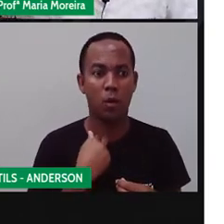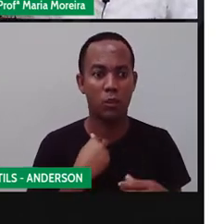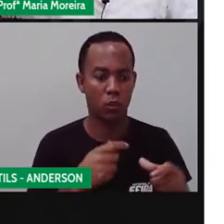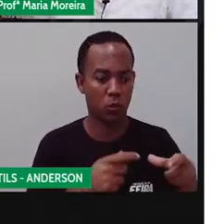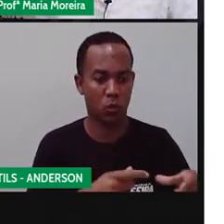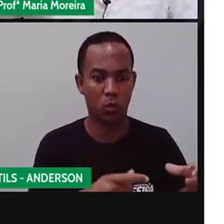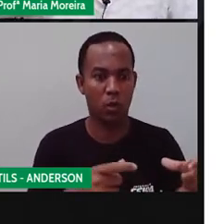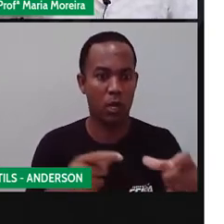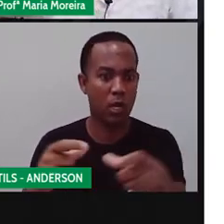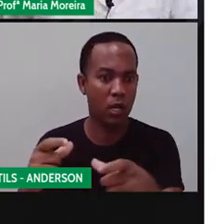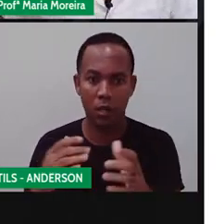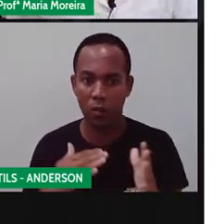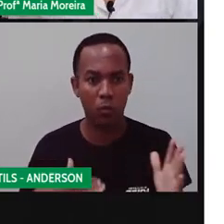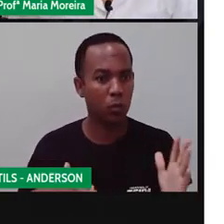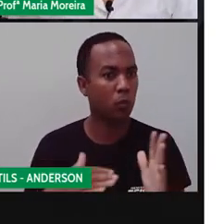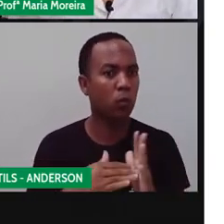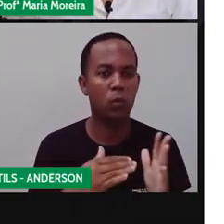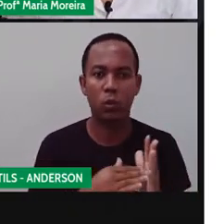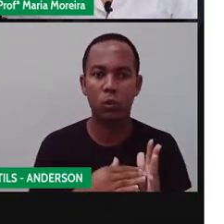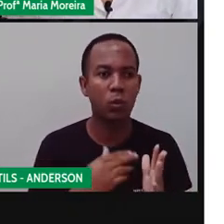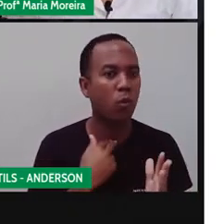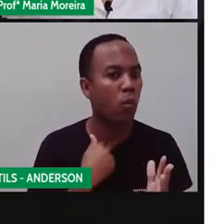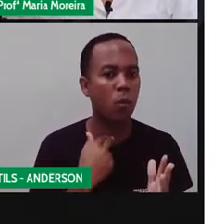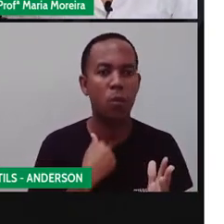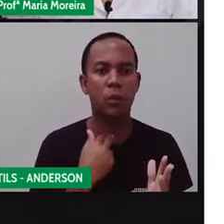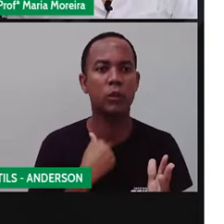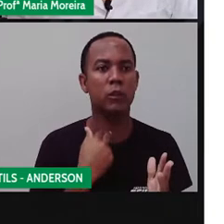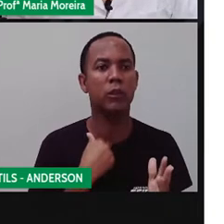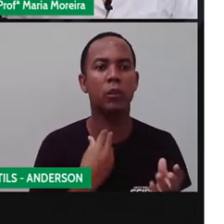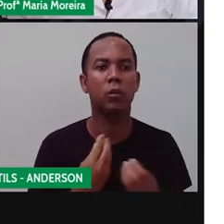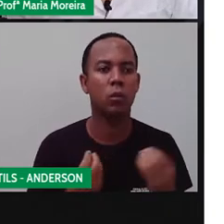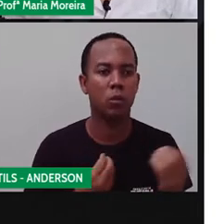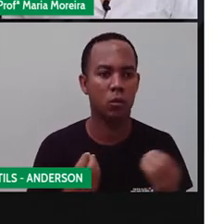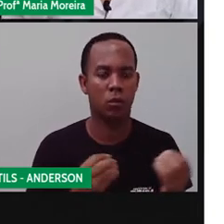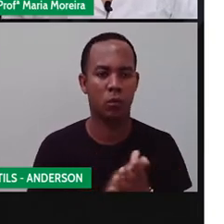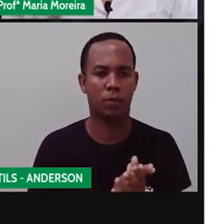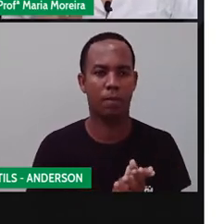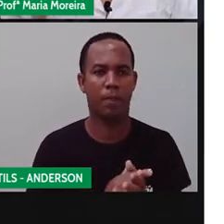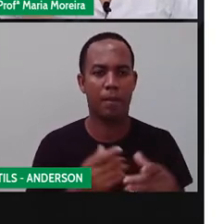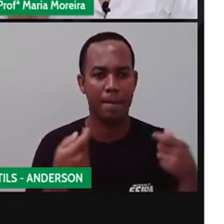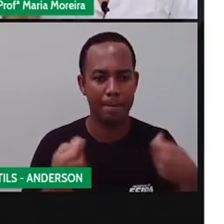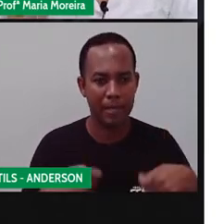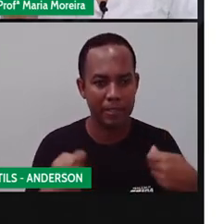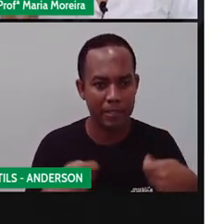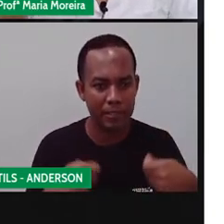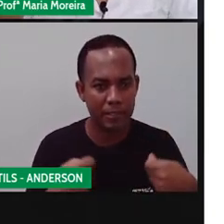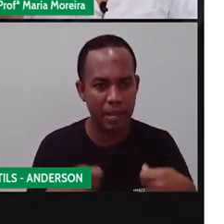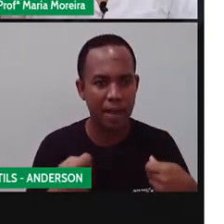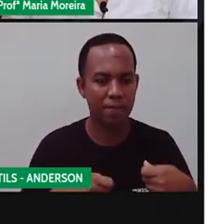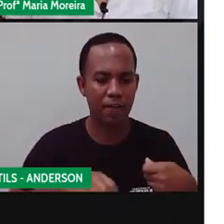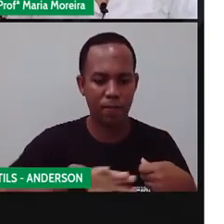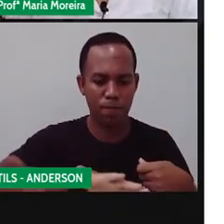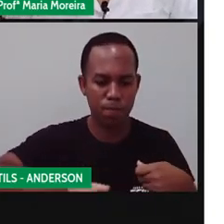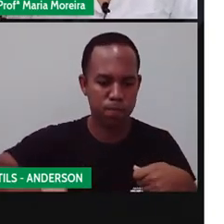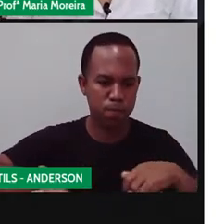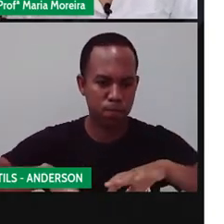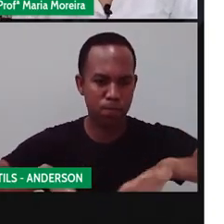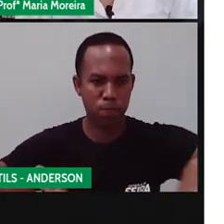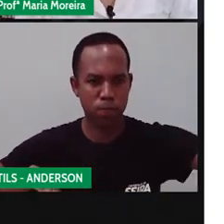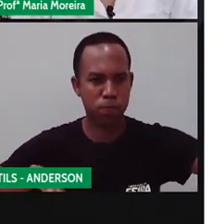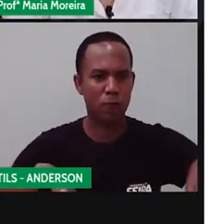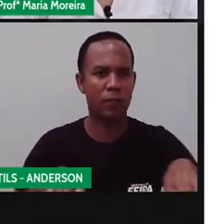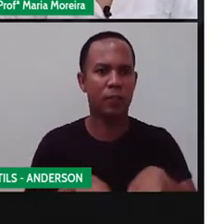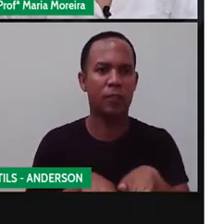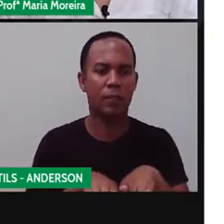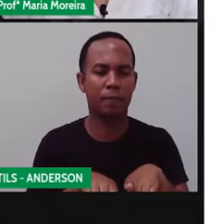Anderson, não poderia ficar com todas as terras. Então, elas precisavam ser divididas. E para que